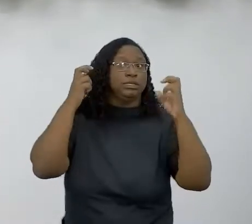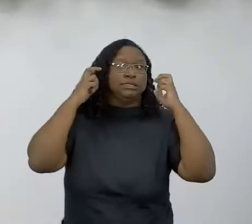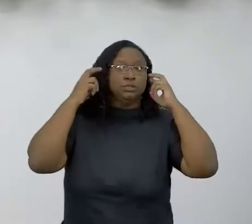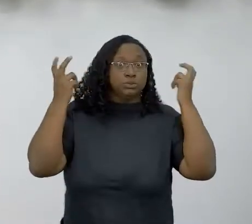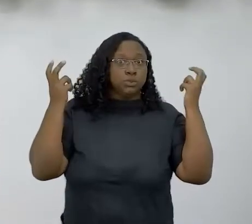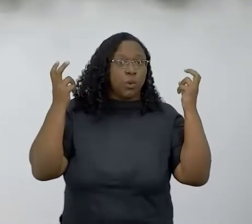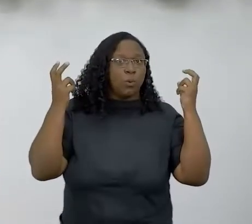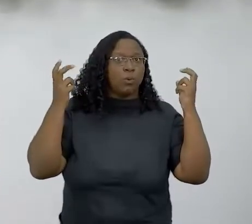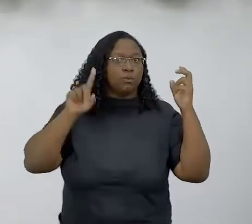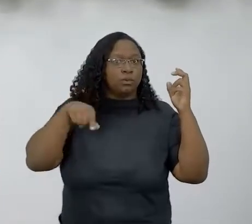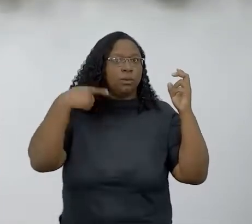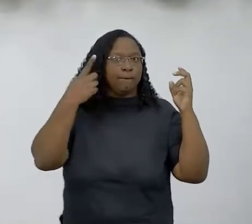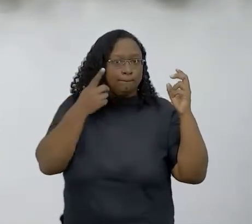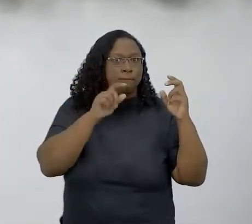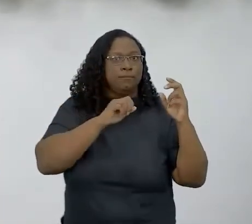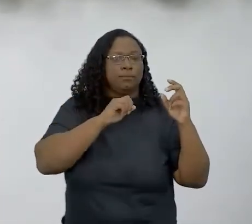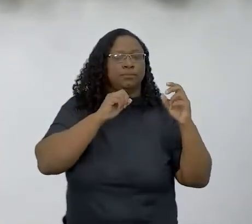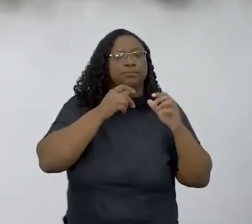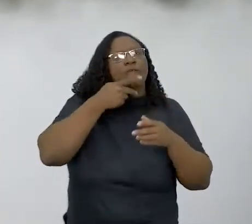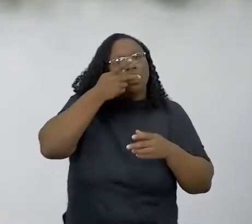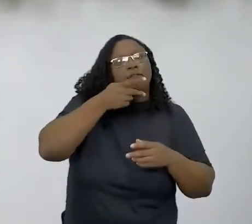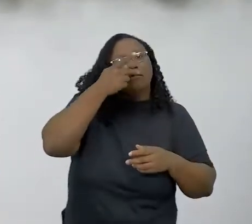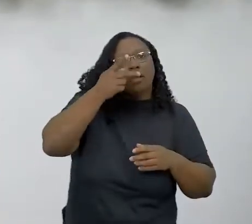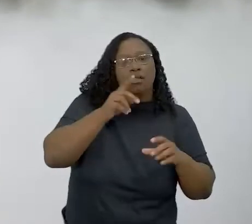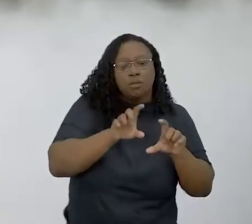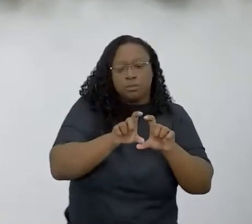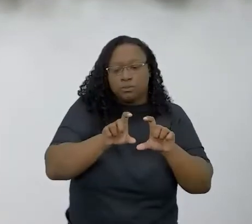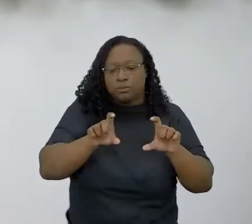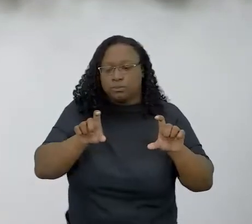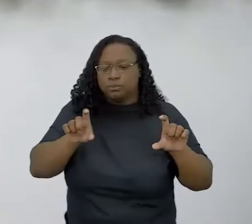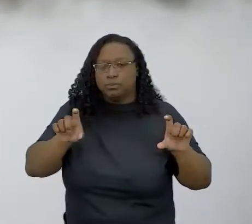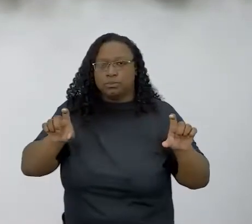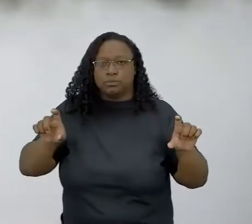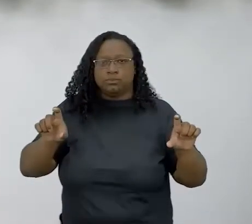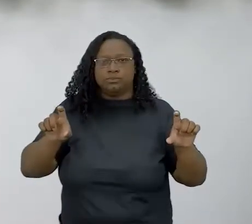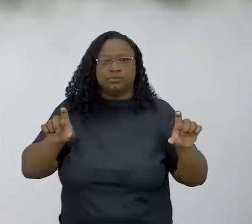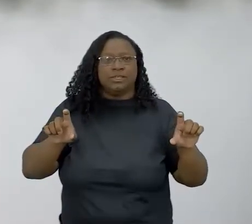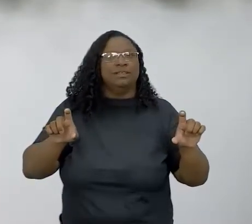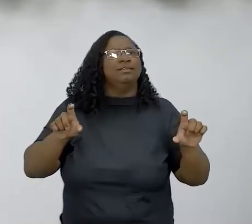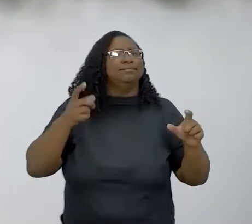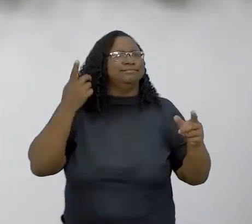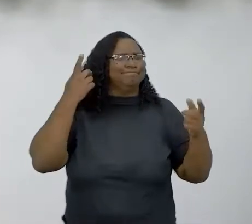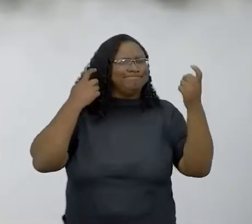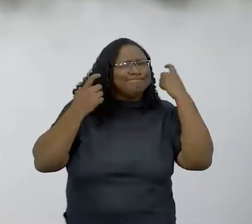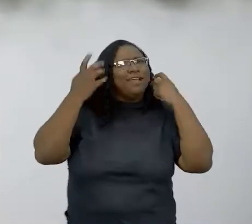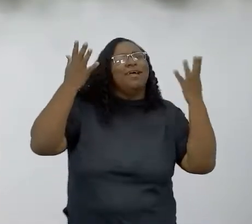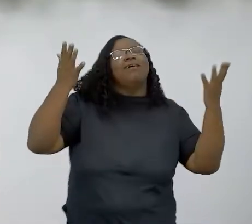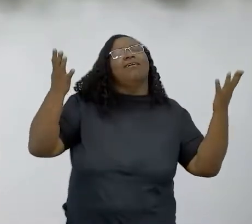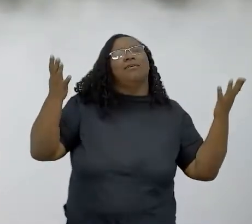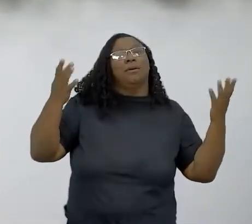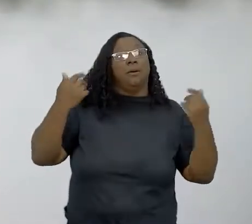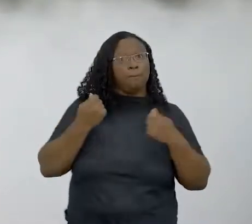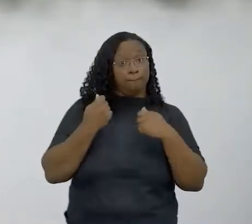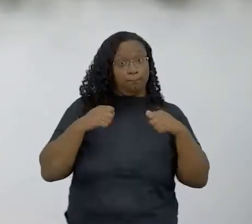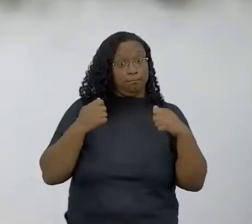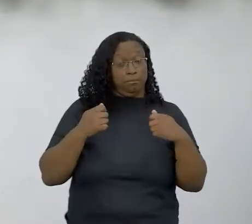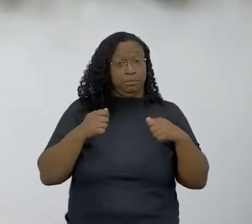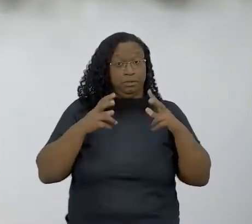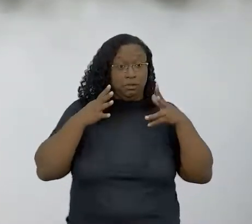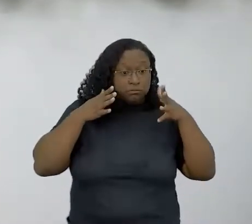coloco depois, quando eu estou gravando a legenda, né? Que eu estou gravando a voz. Ainda assim me atrapalhava, né? Porque eu tinha que estar lá concentrada e tal.